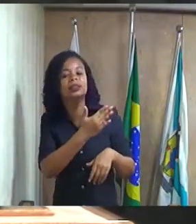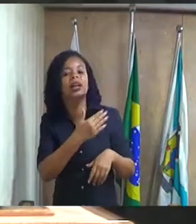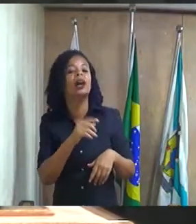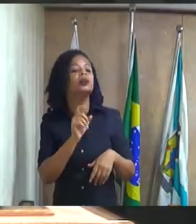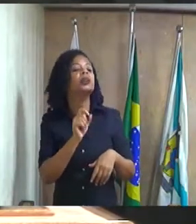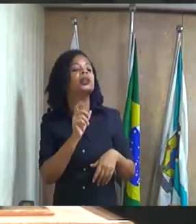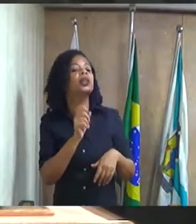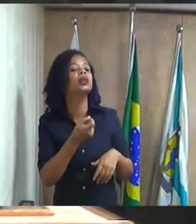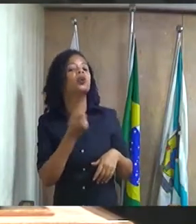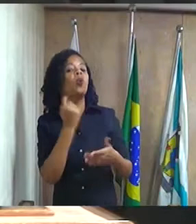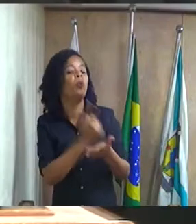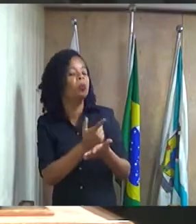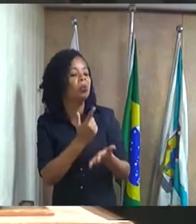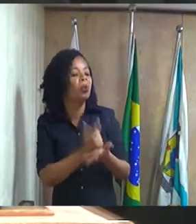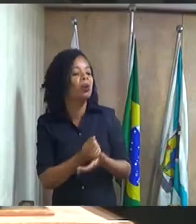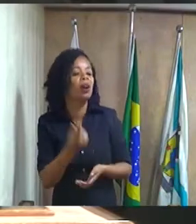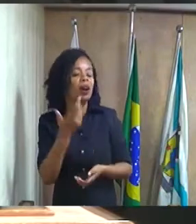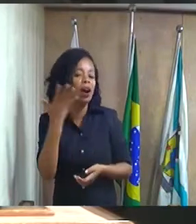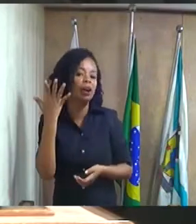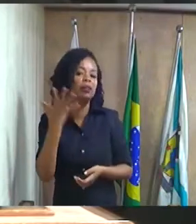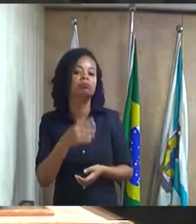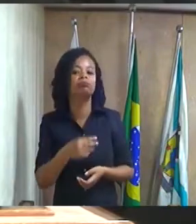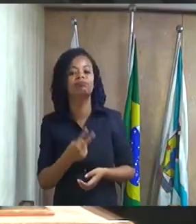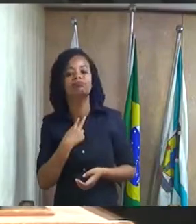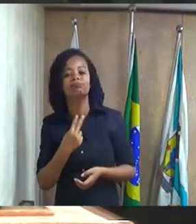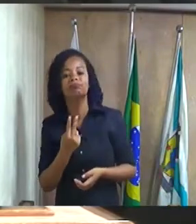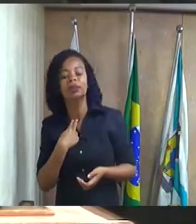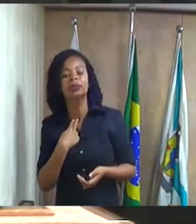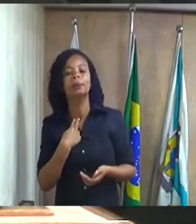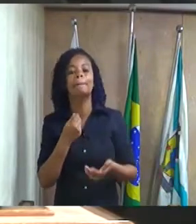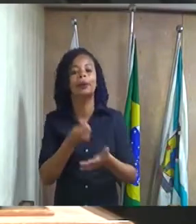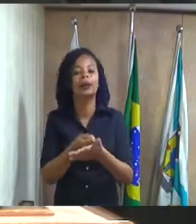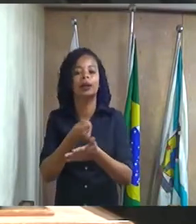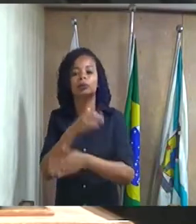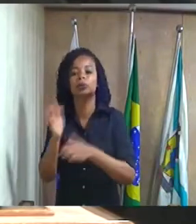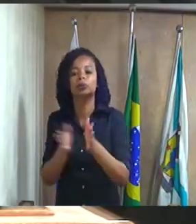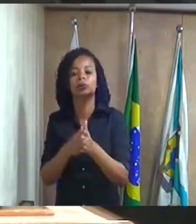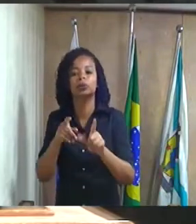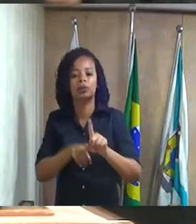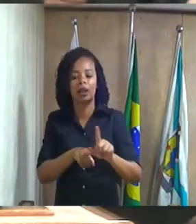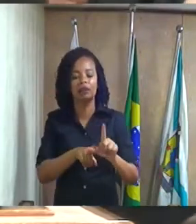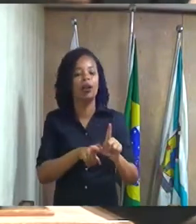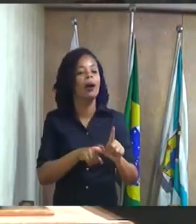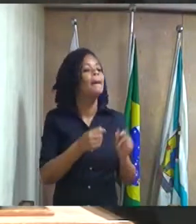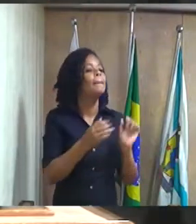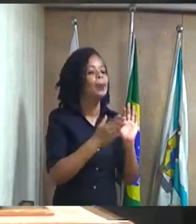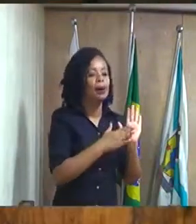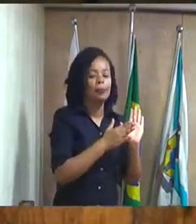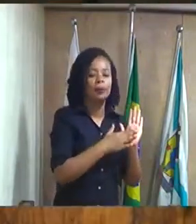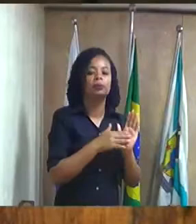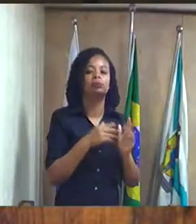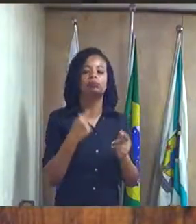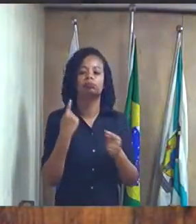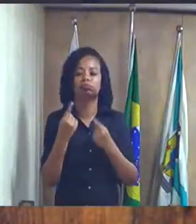não tem condições de quitar tudo aquilo que ele está devendo então parabéns vossa excelência pelo brilhante discurso